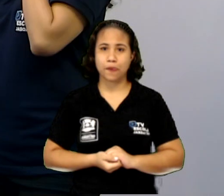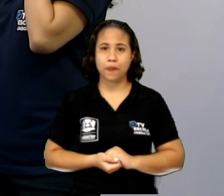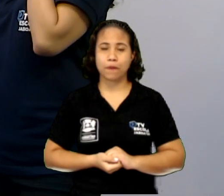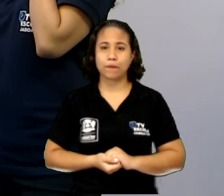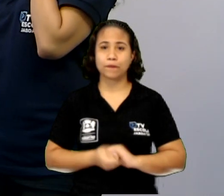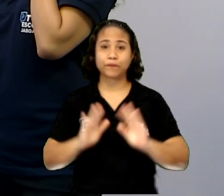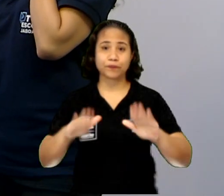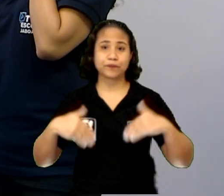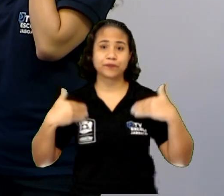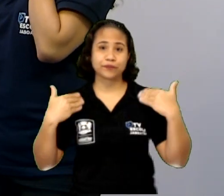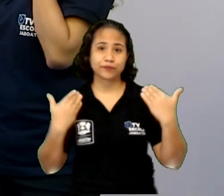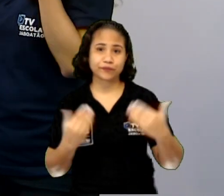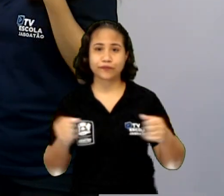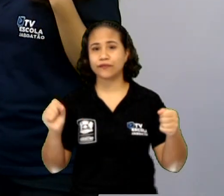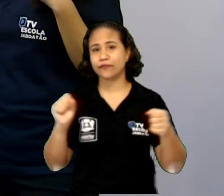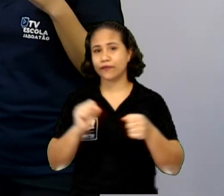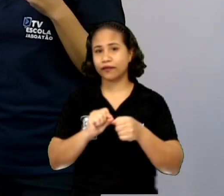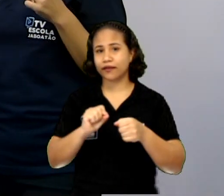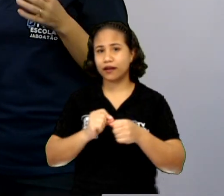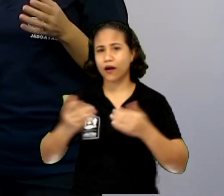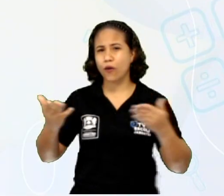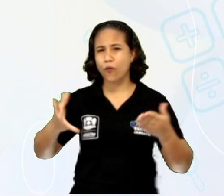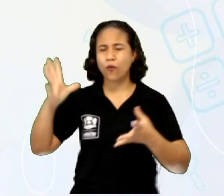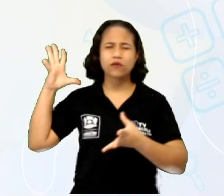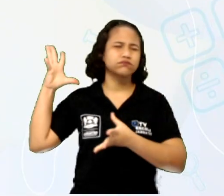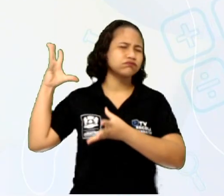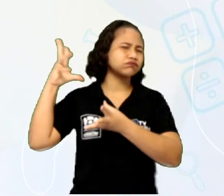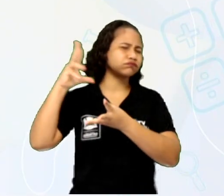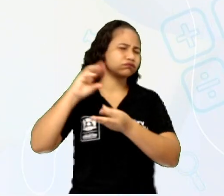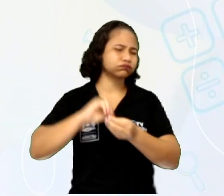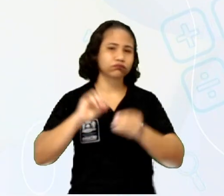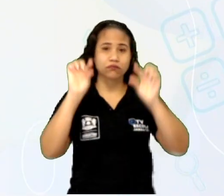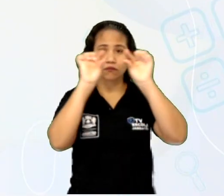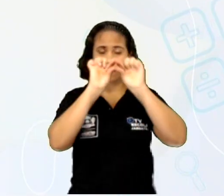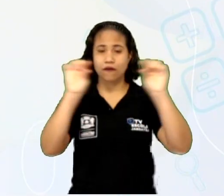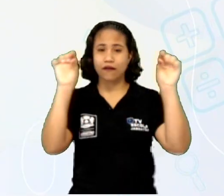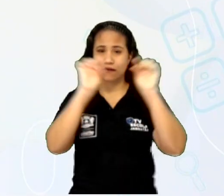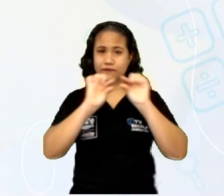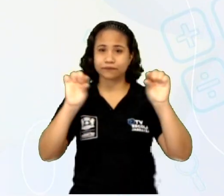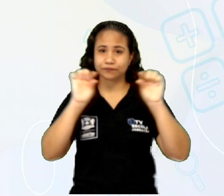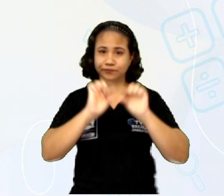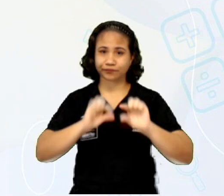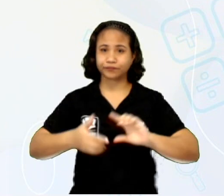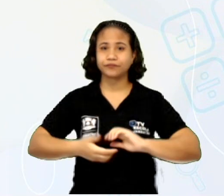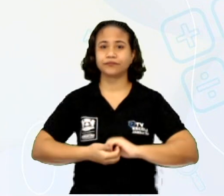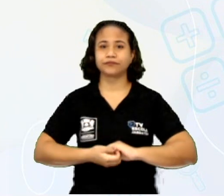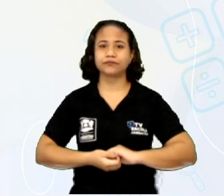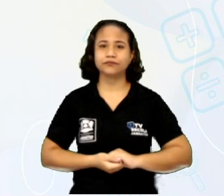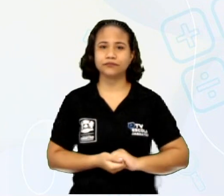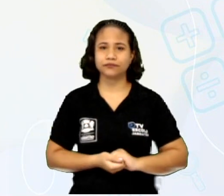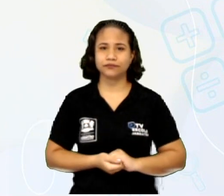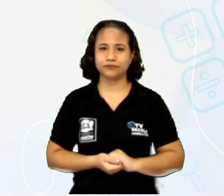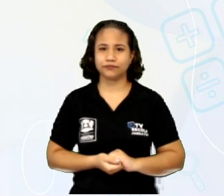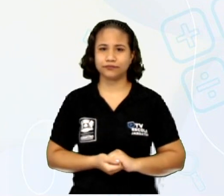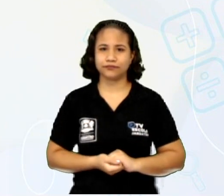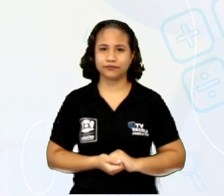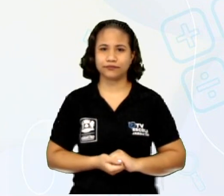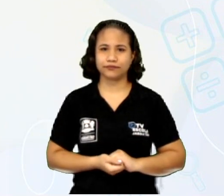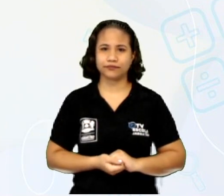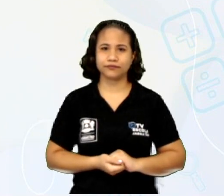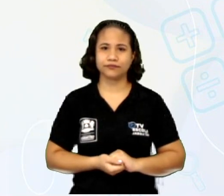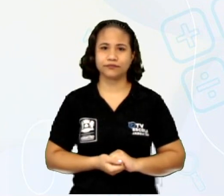Aí a gente vai agora relembrar nas frases. Então, I am happy. Today is my